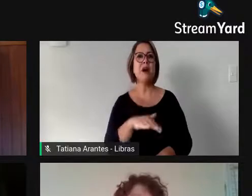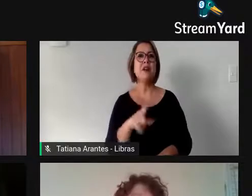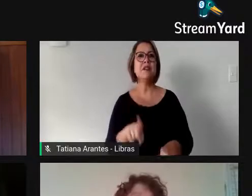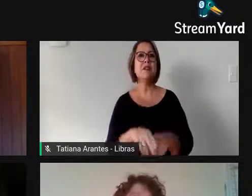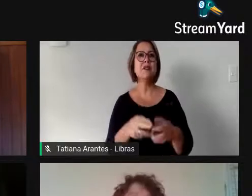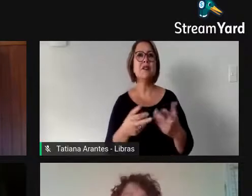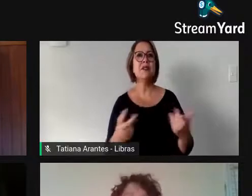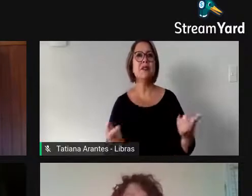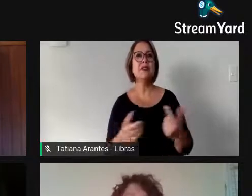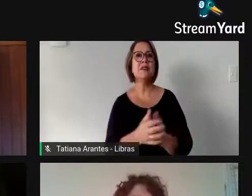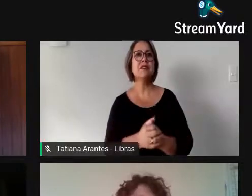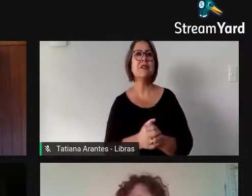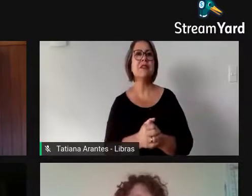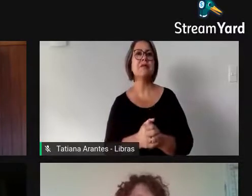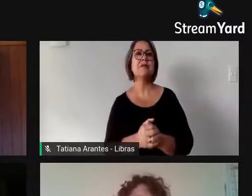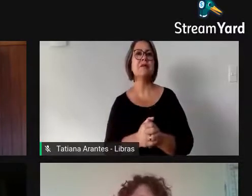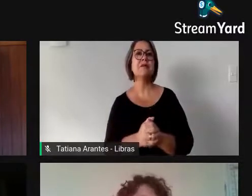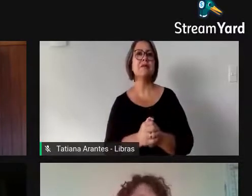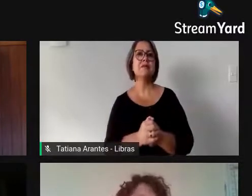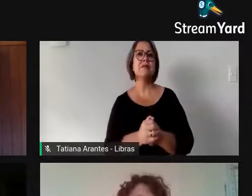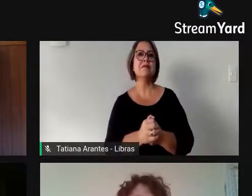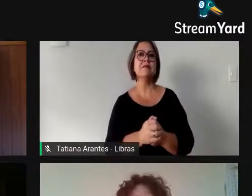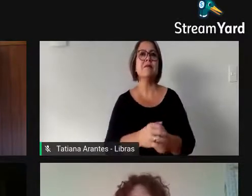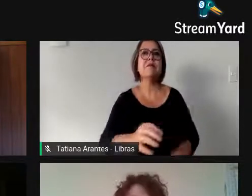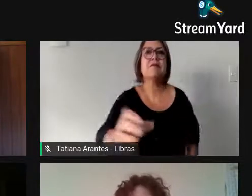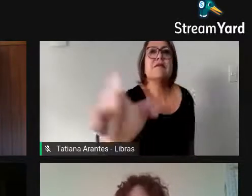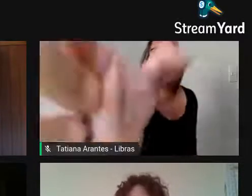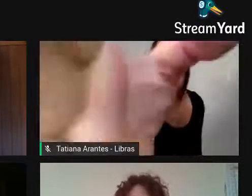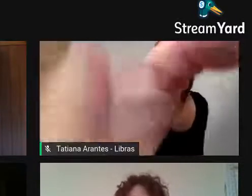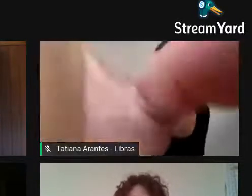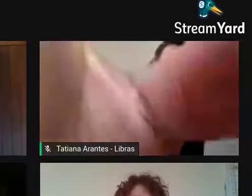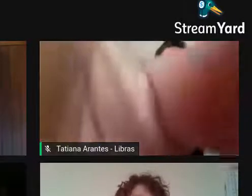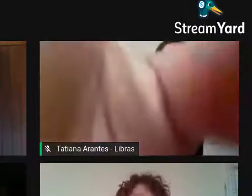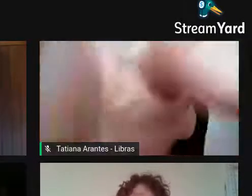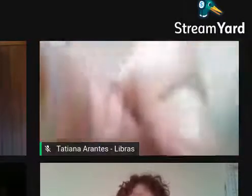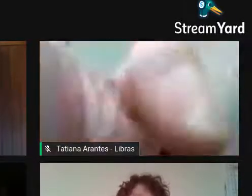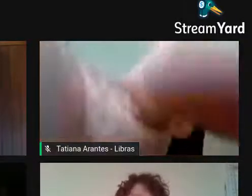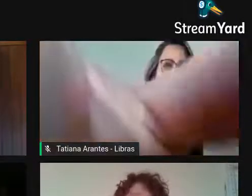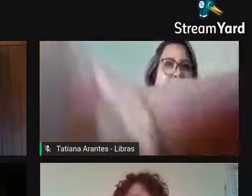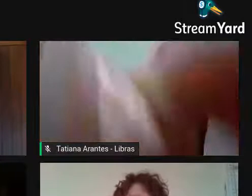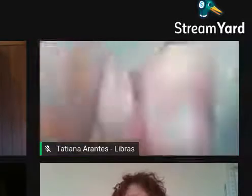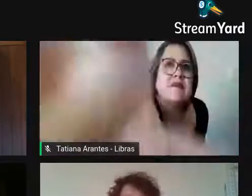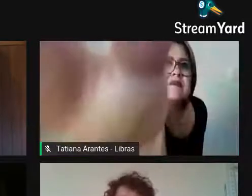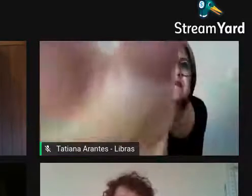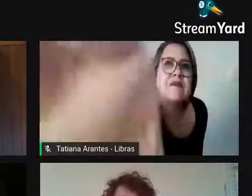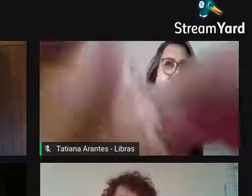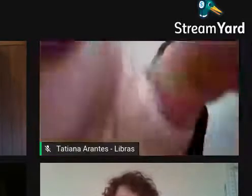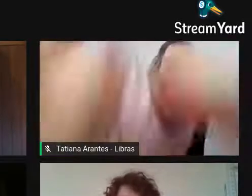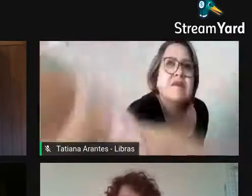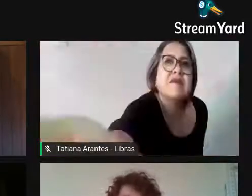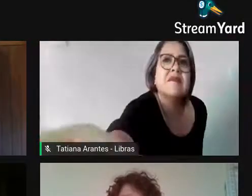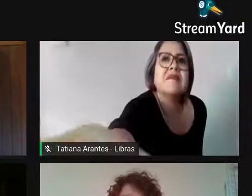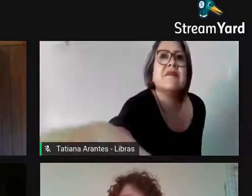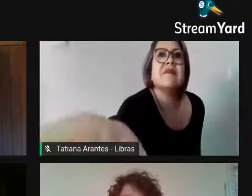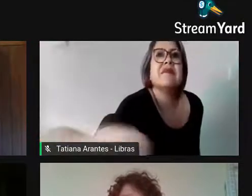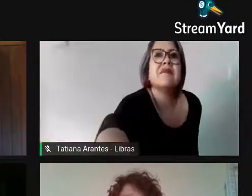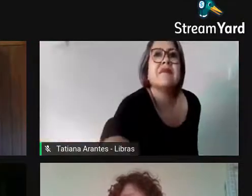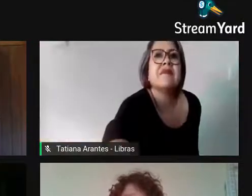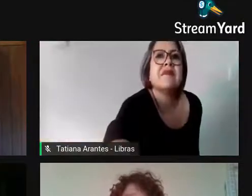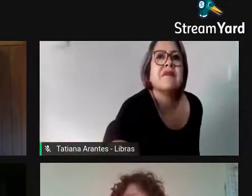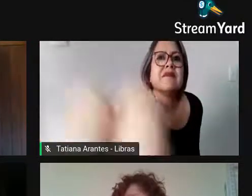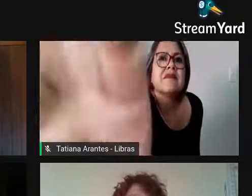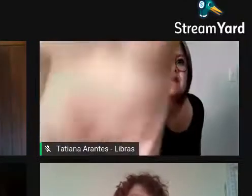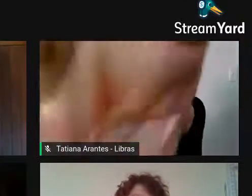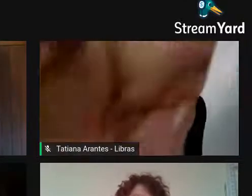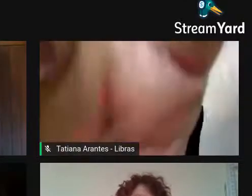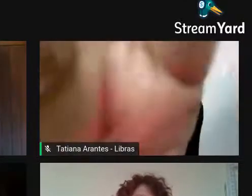mudariam o mundo porque elas são boas, não, nós temos mulheres aí, inclusive mulheres no Congresso